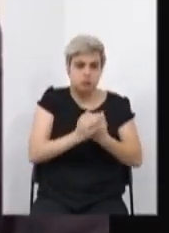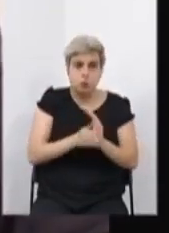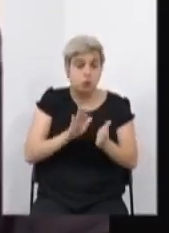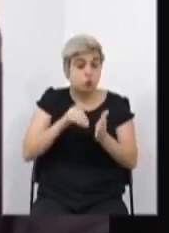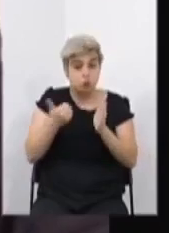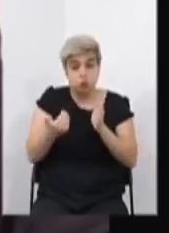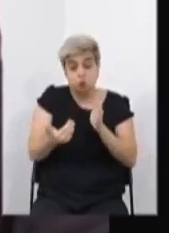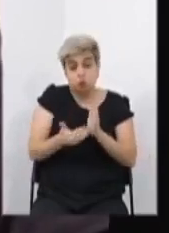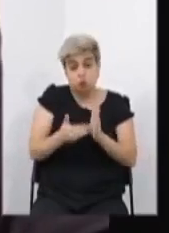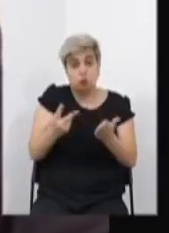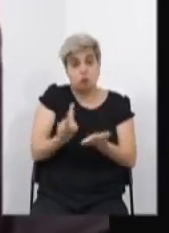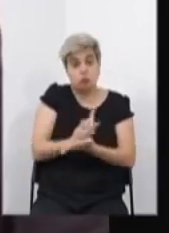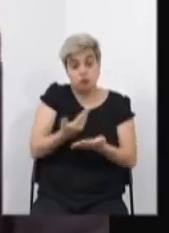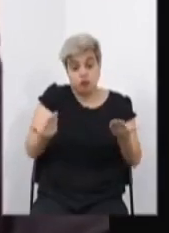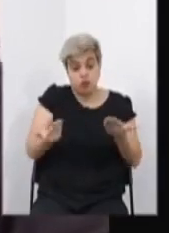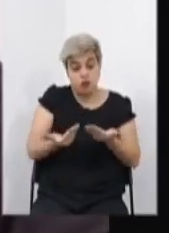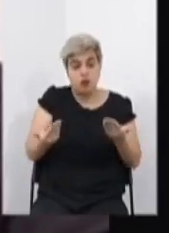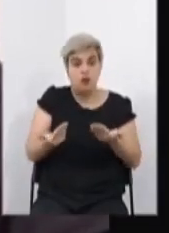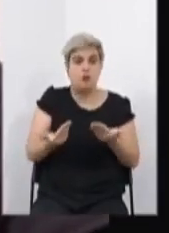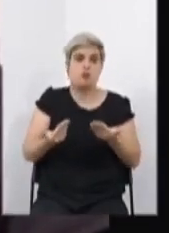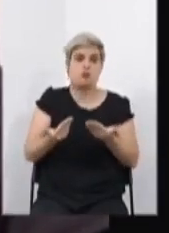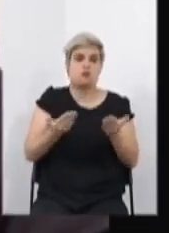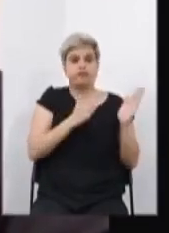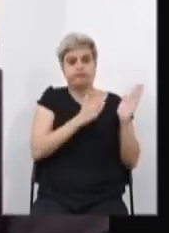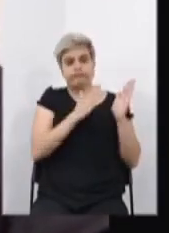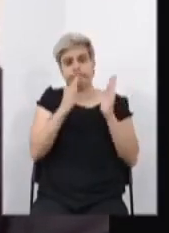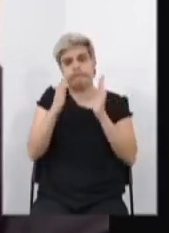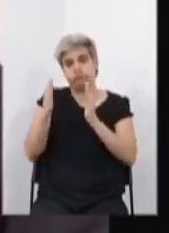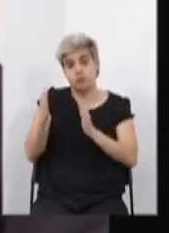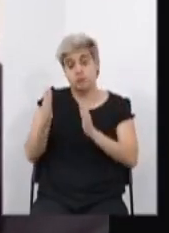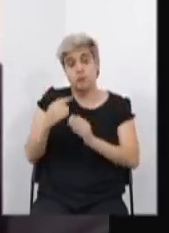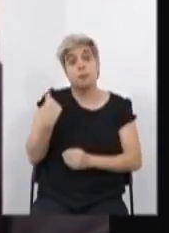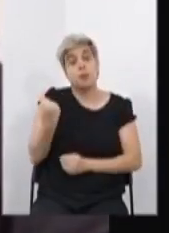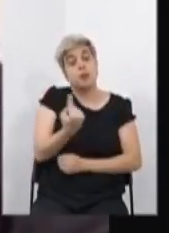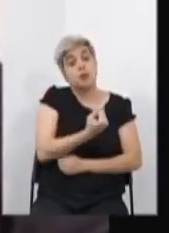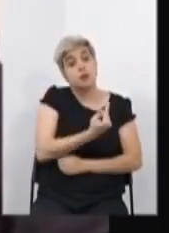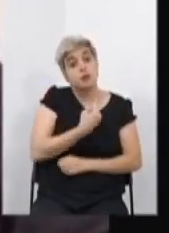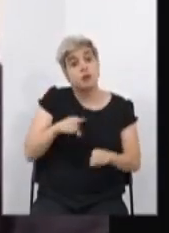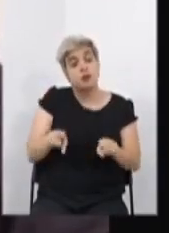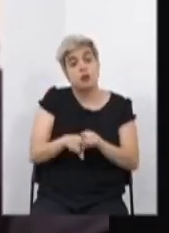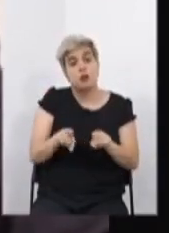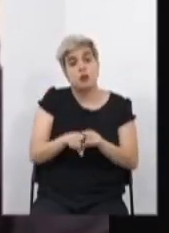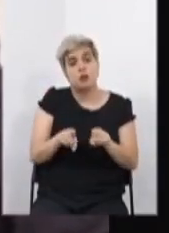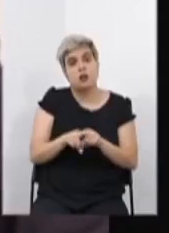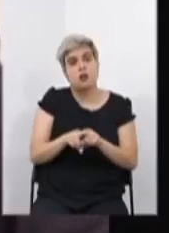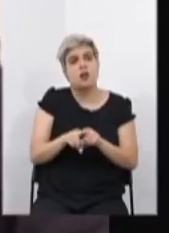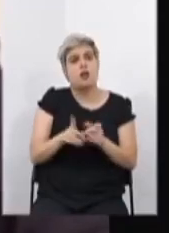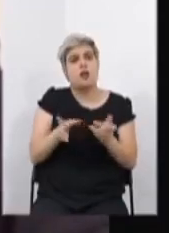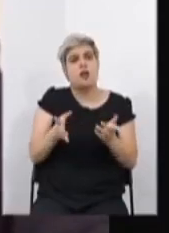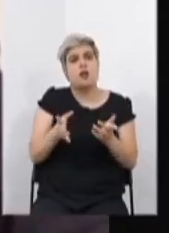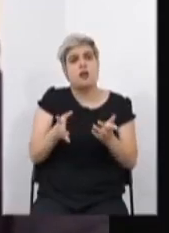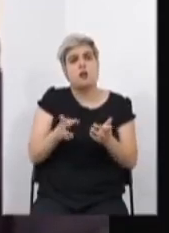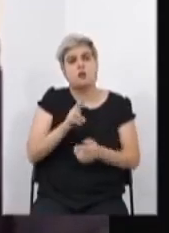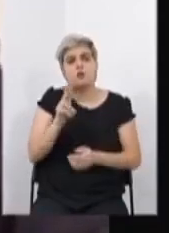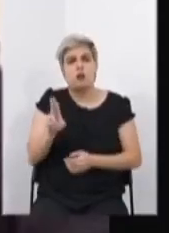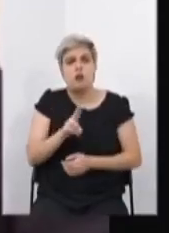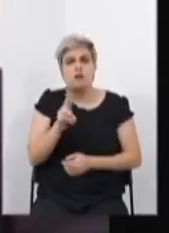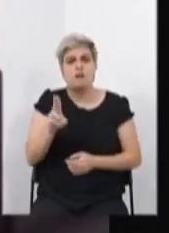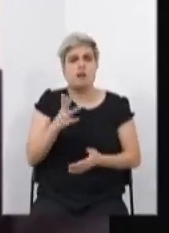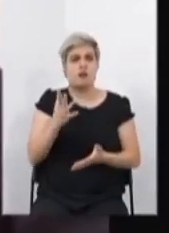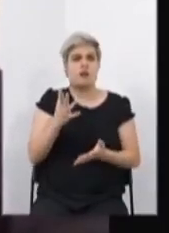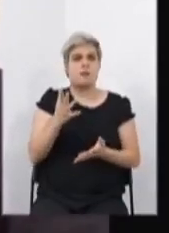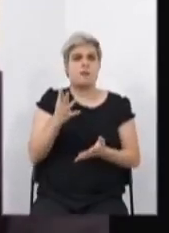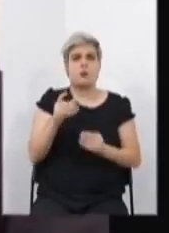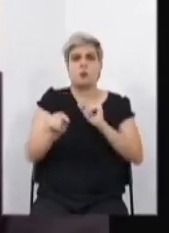que nós estamos sabendo desde o início. E a gente usar da nossa influência, do nosso